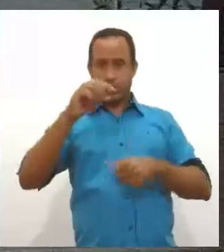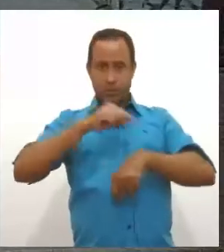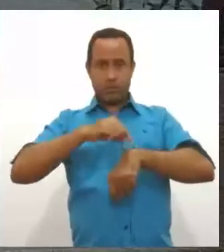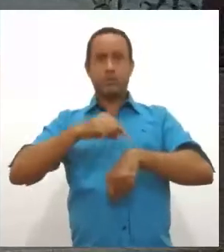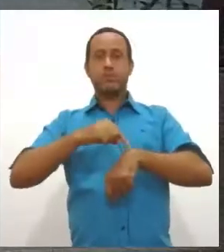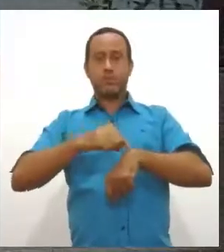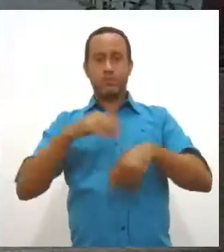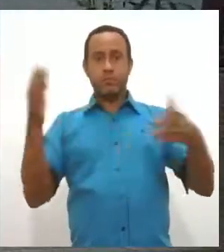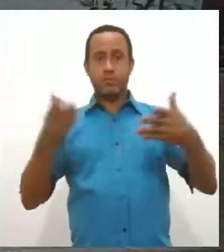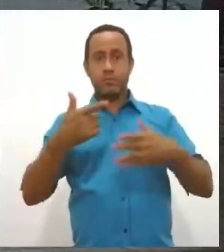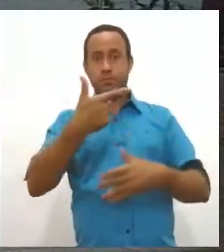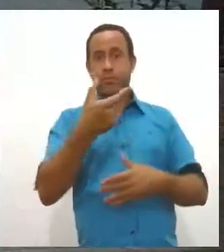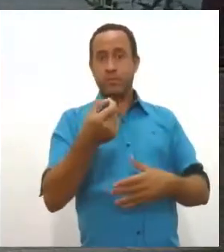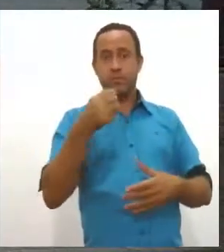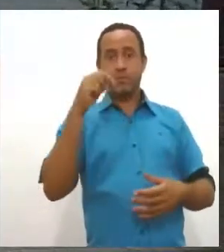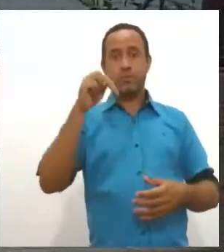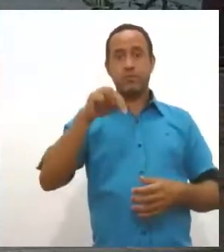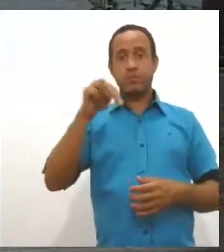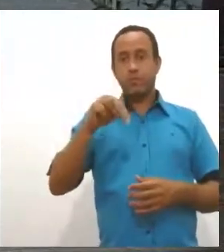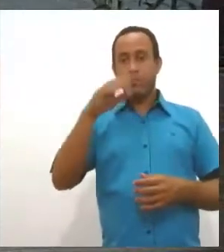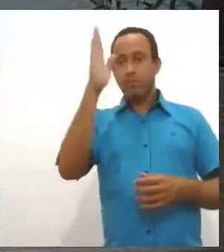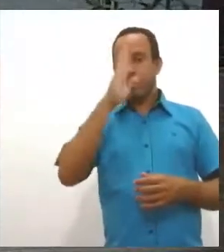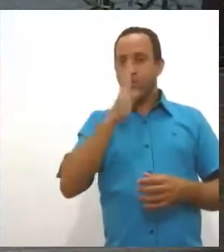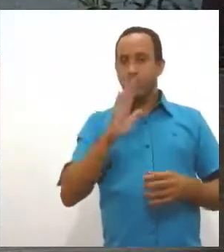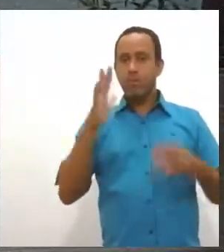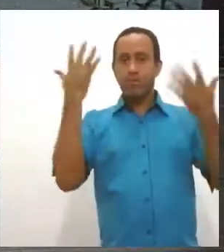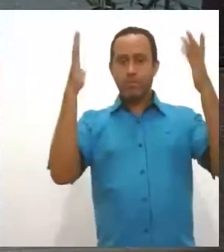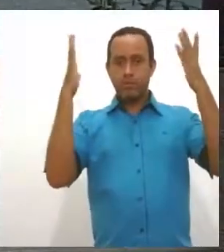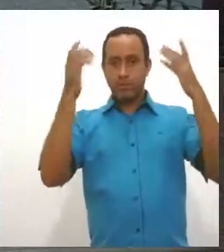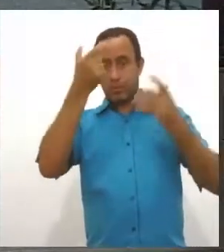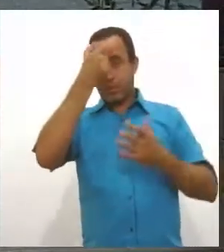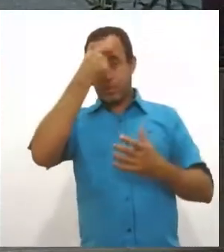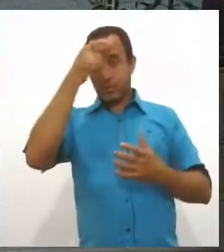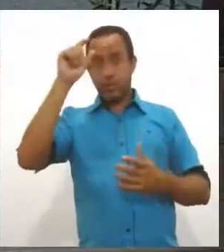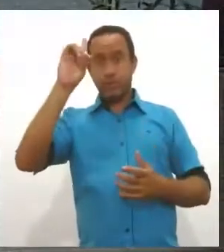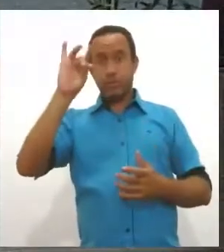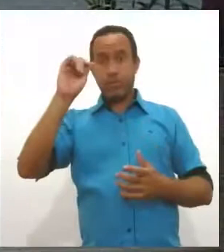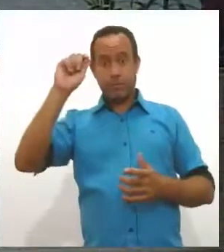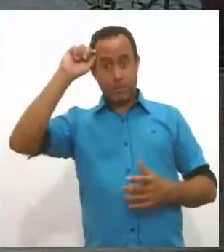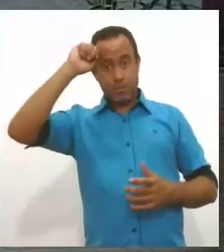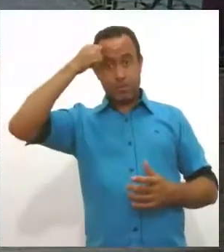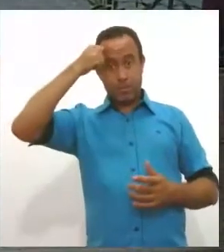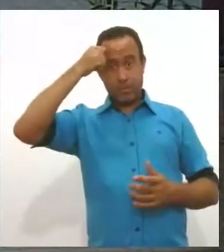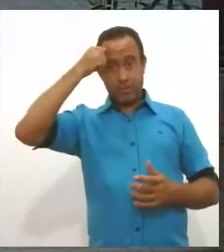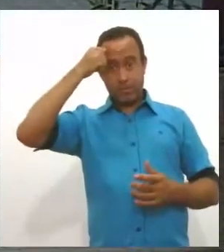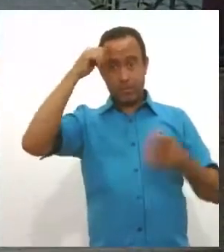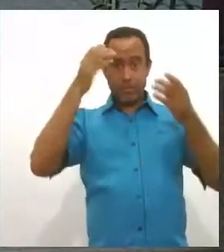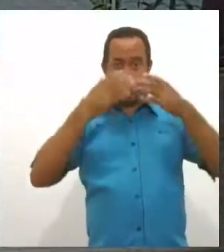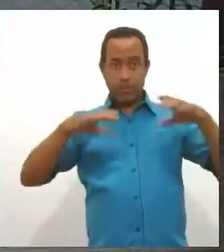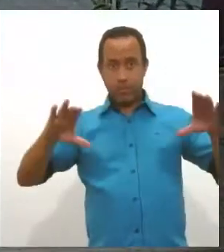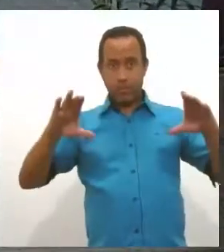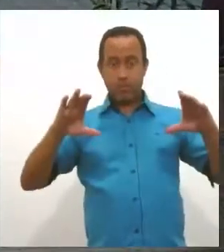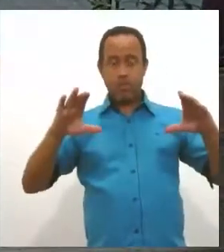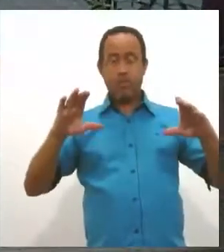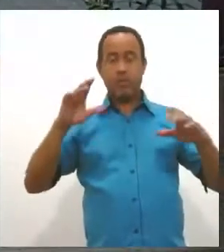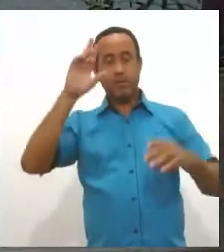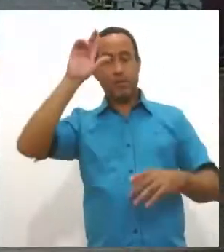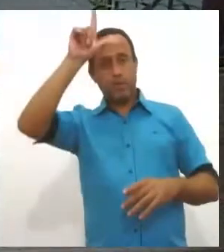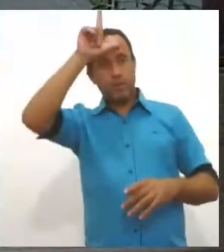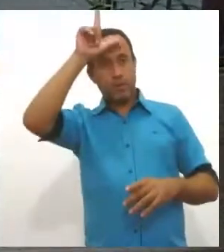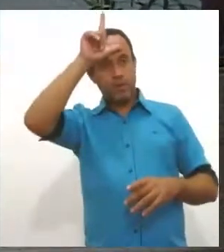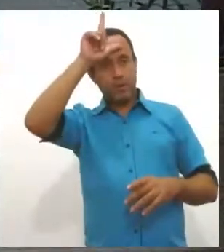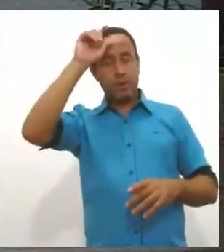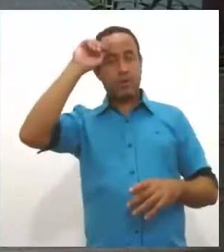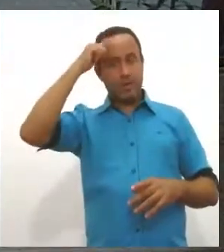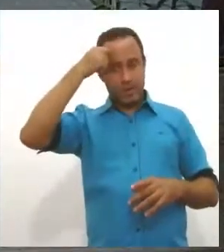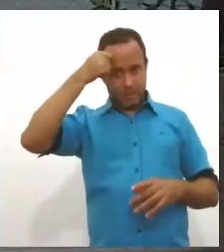Hoje é dia 20 de novembro, o Brasil comemora o dia da consciência negra, né? Essa foi a data da morte de Zumbi dos Palmares, líder negro